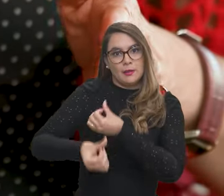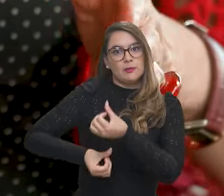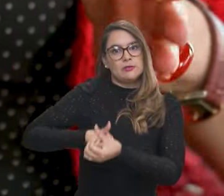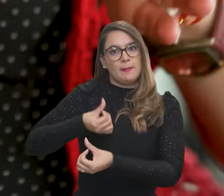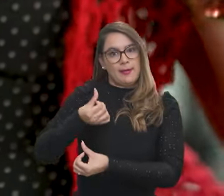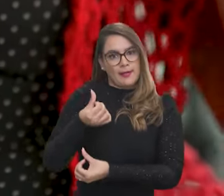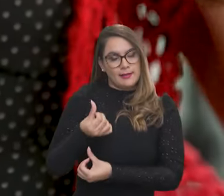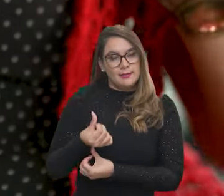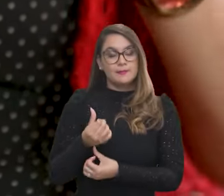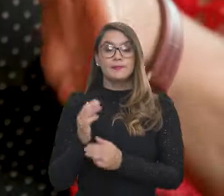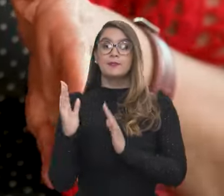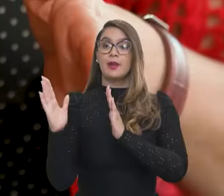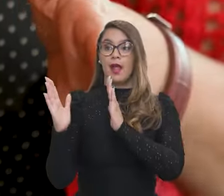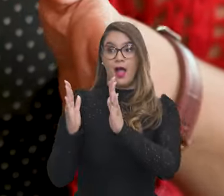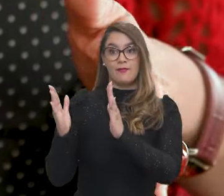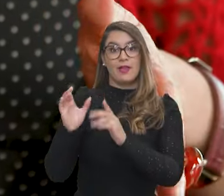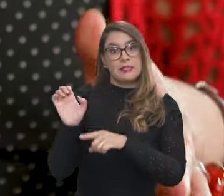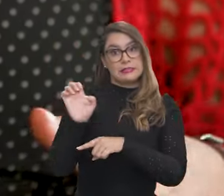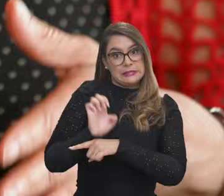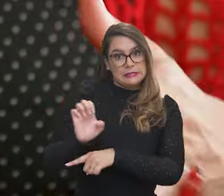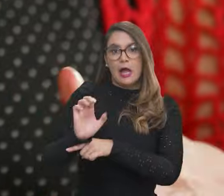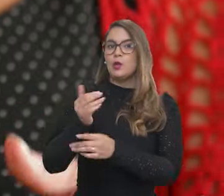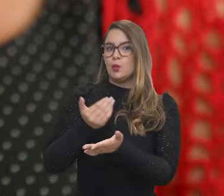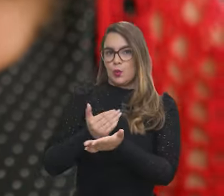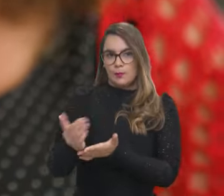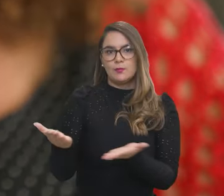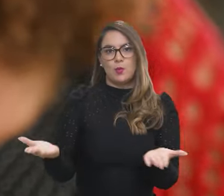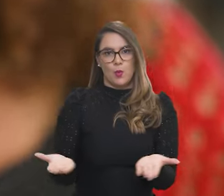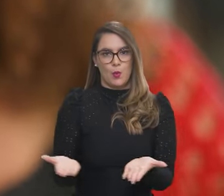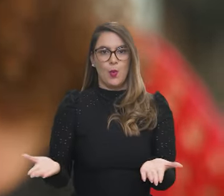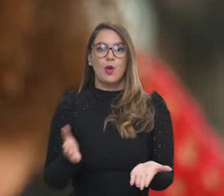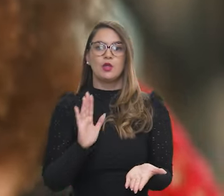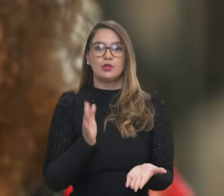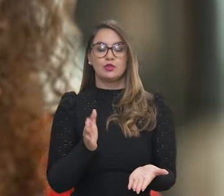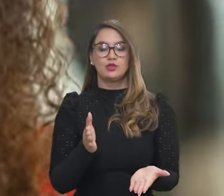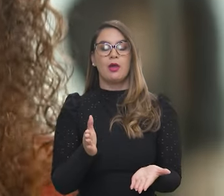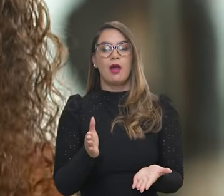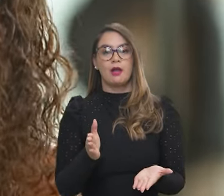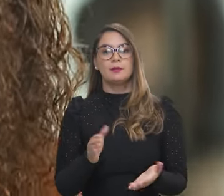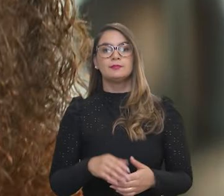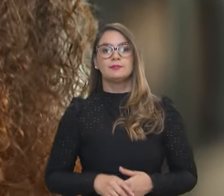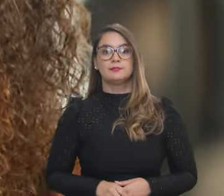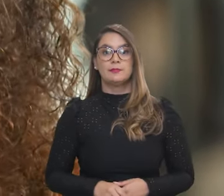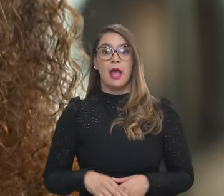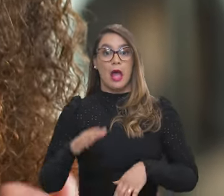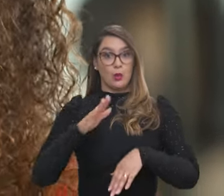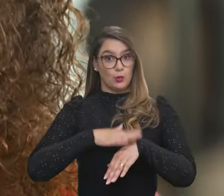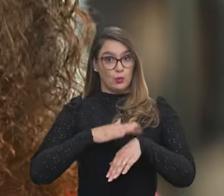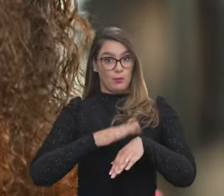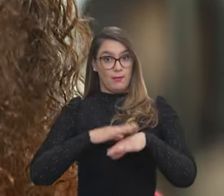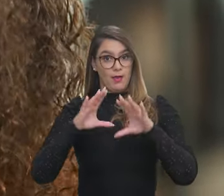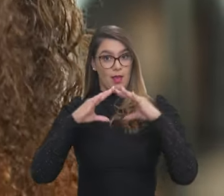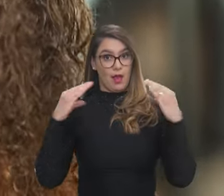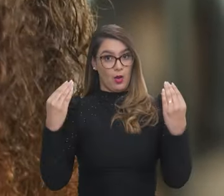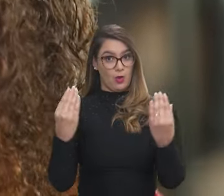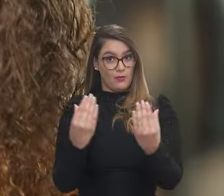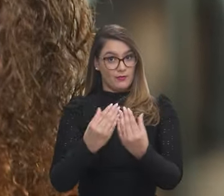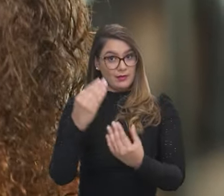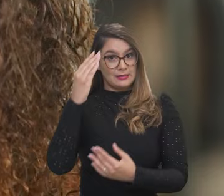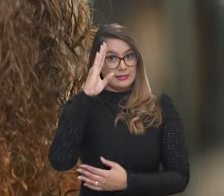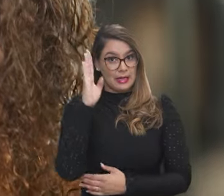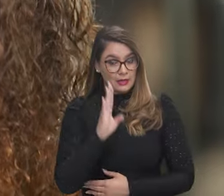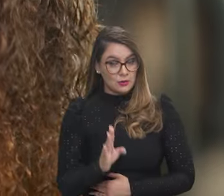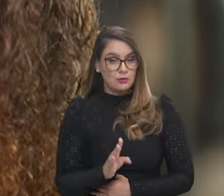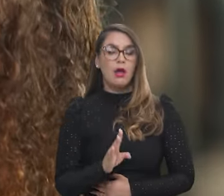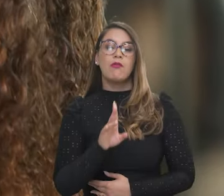semestre, a fase estadual já está sendo realizada agora. E no bojo da Conferência Nacional